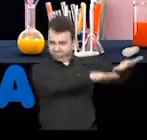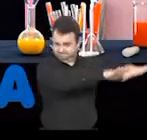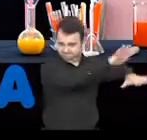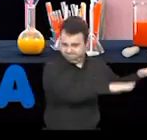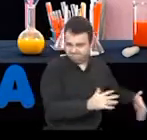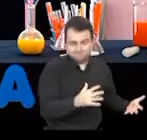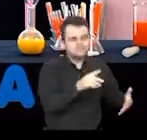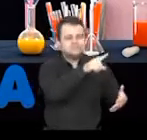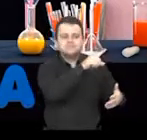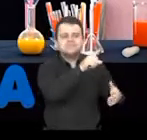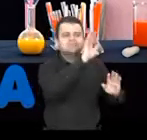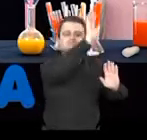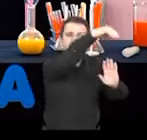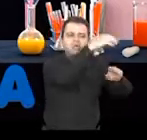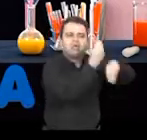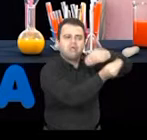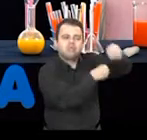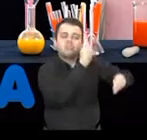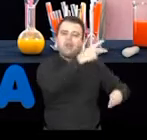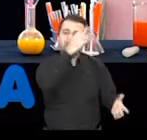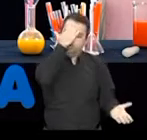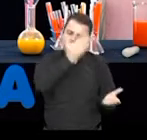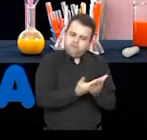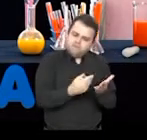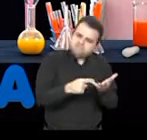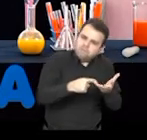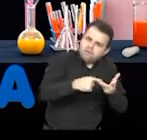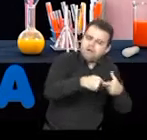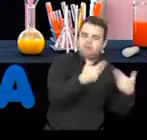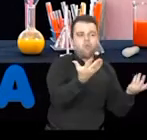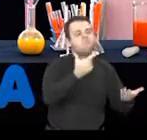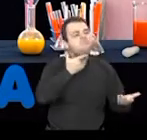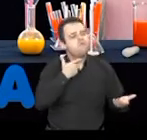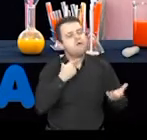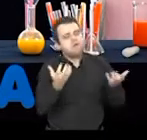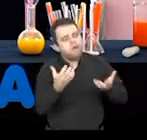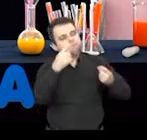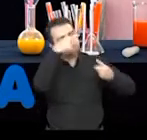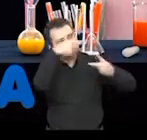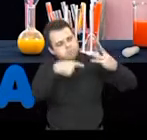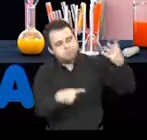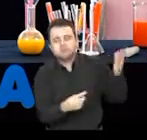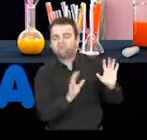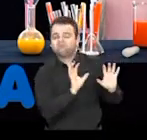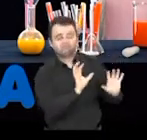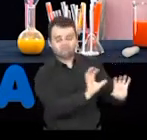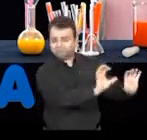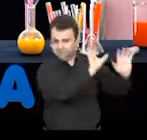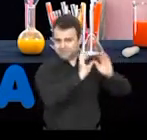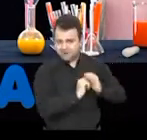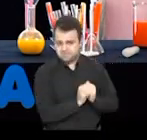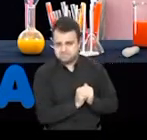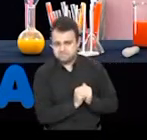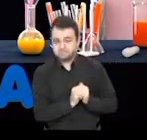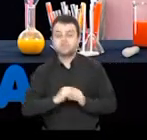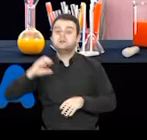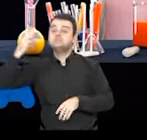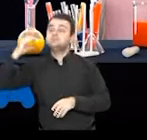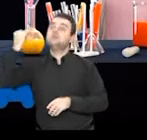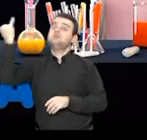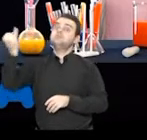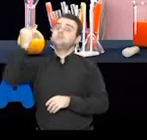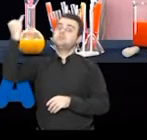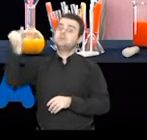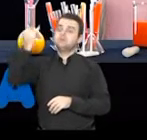Porque está envolvida com a crença ou até mesmo com os desejos que a pessoa tem. Dá a importância da